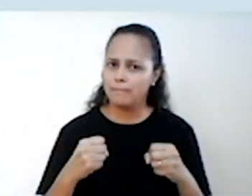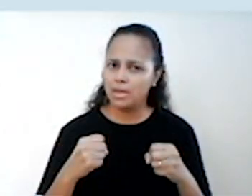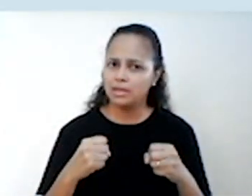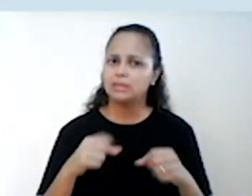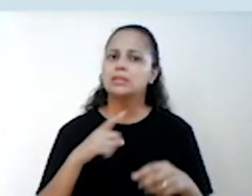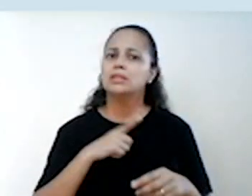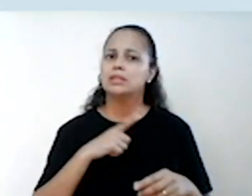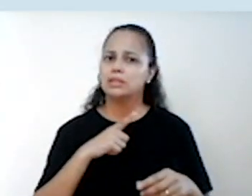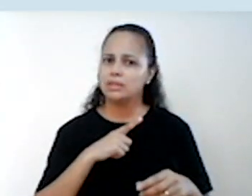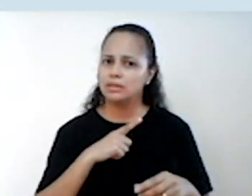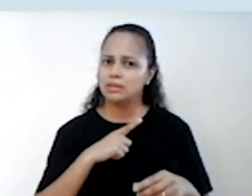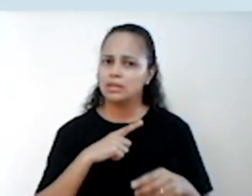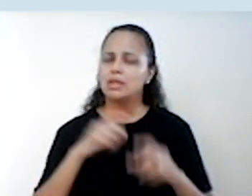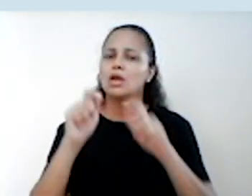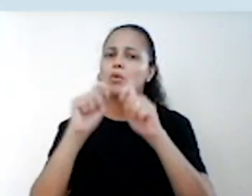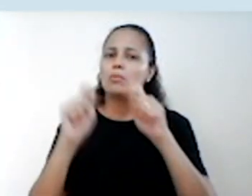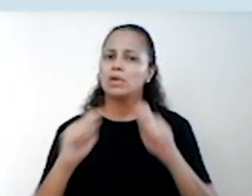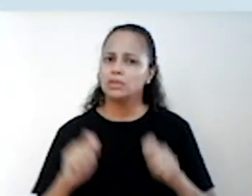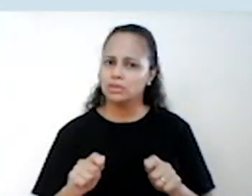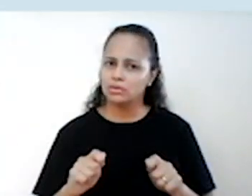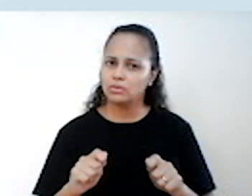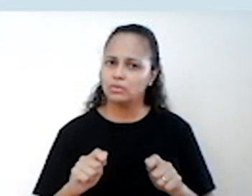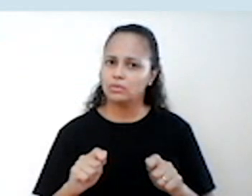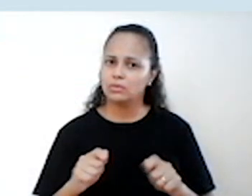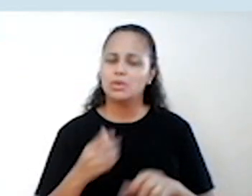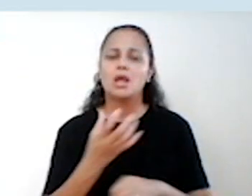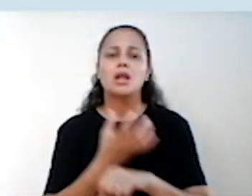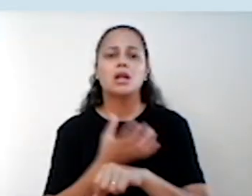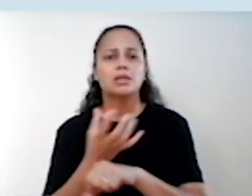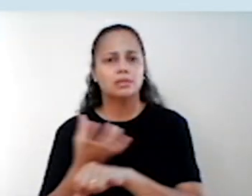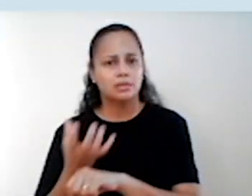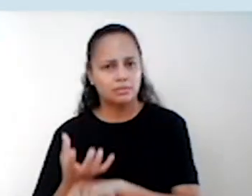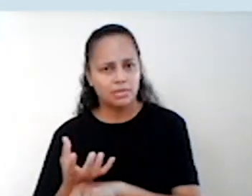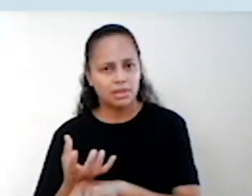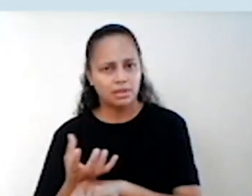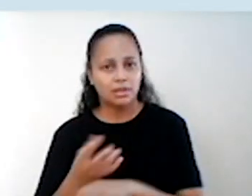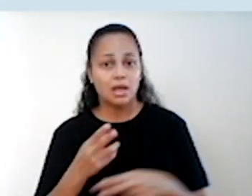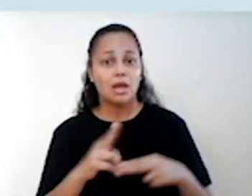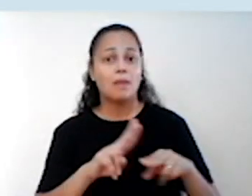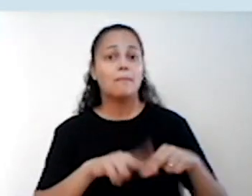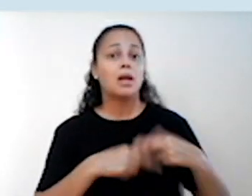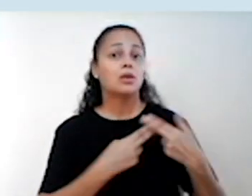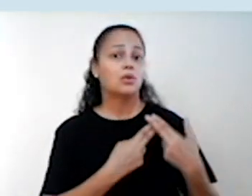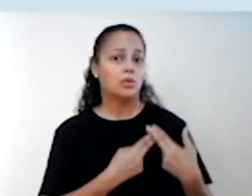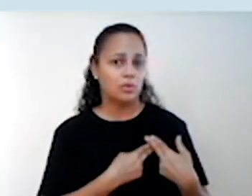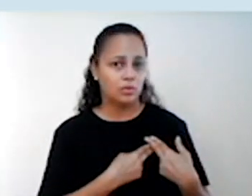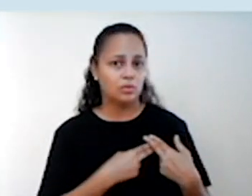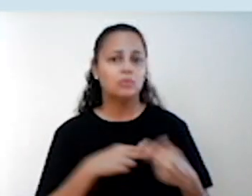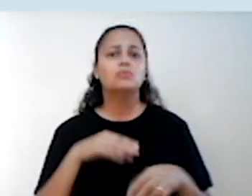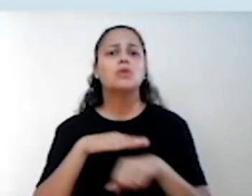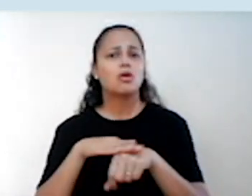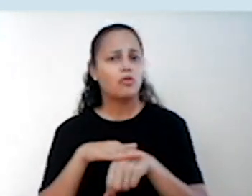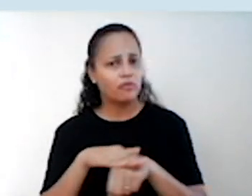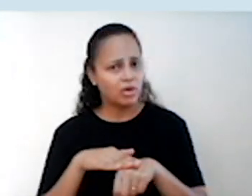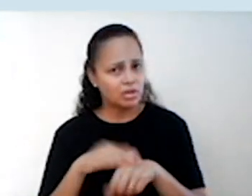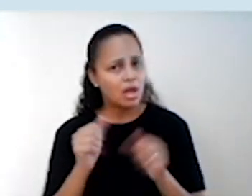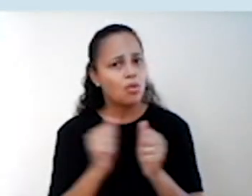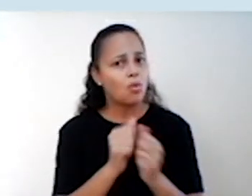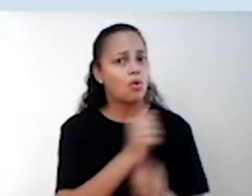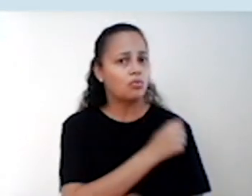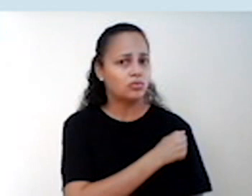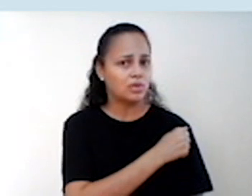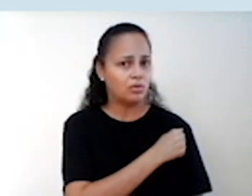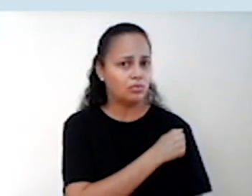estruturas e matrizes curriculares para que assuntos como o luto sejam tratados adequadamente com seus alunos.